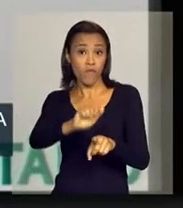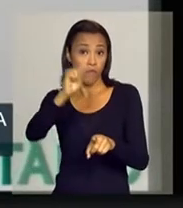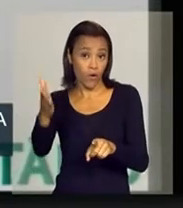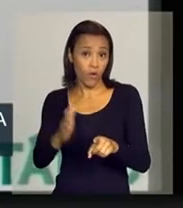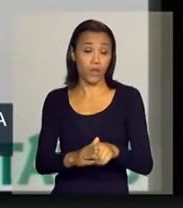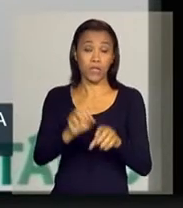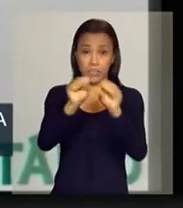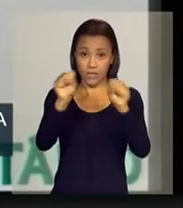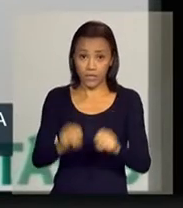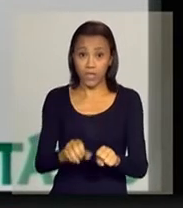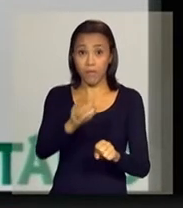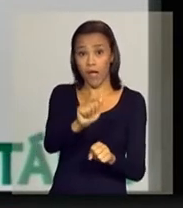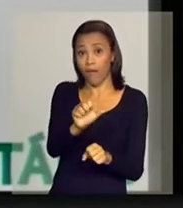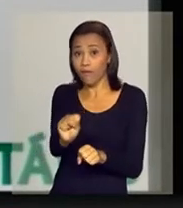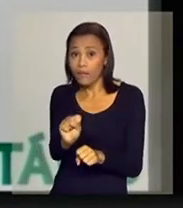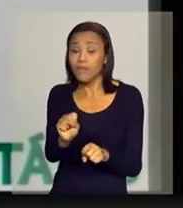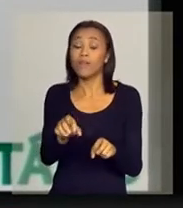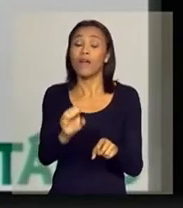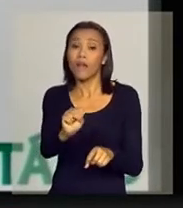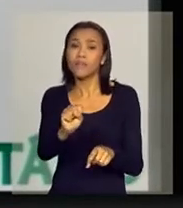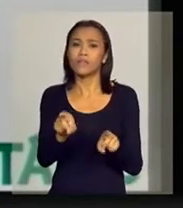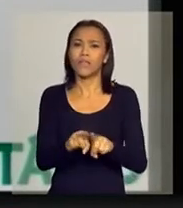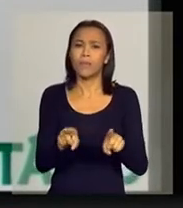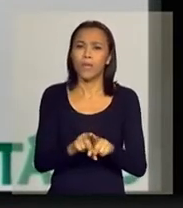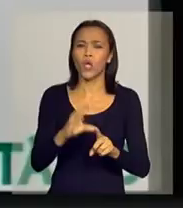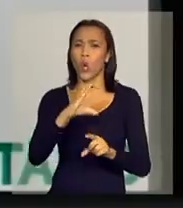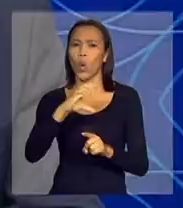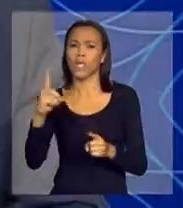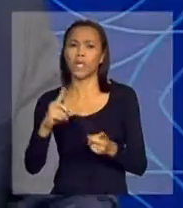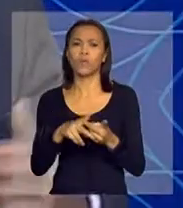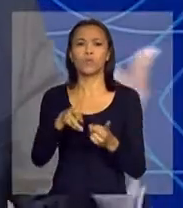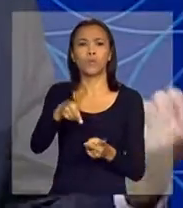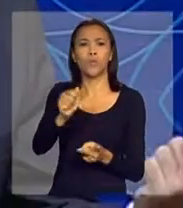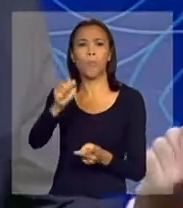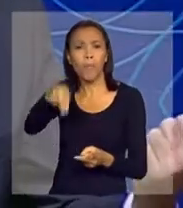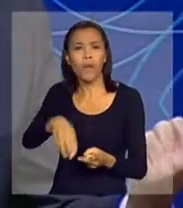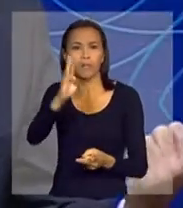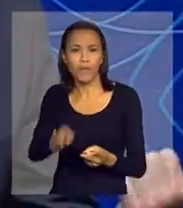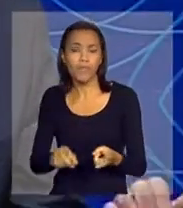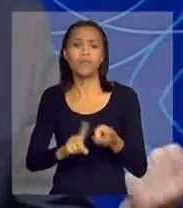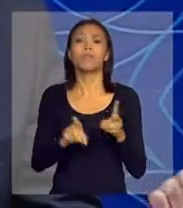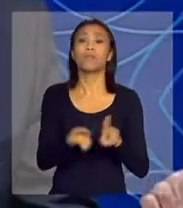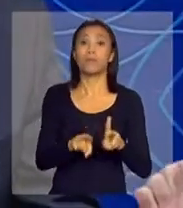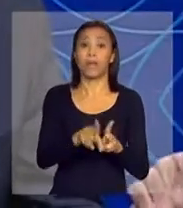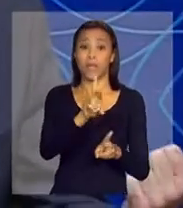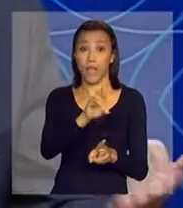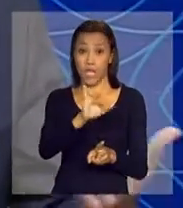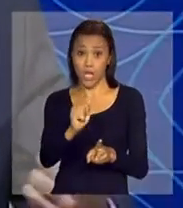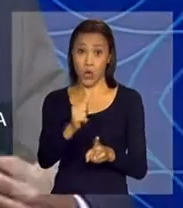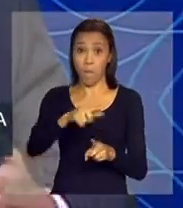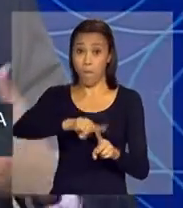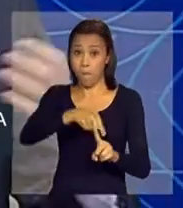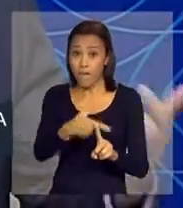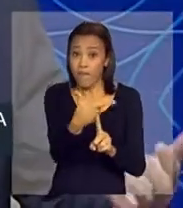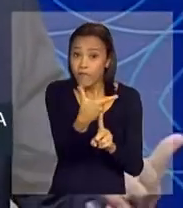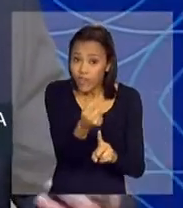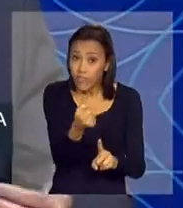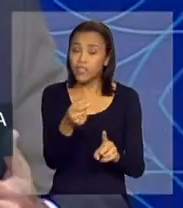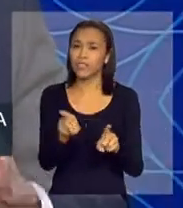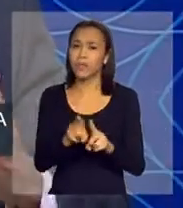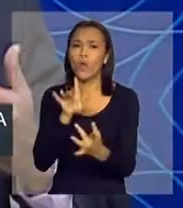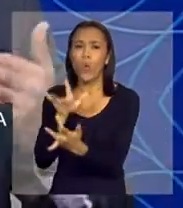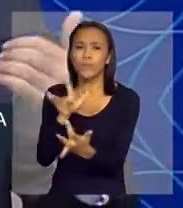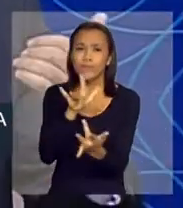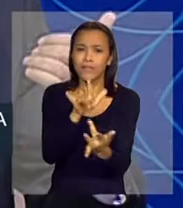S, conversamos com os coordenadores e organizadores do PAN no Brasil, da Rio+, que acabou de acontecer, contatos